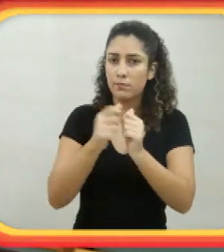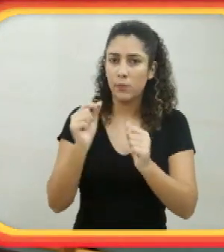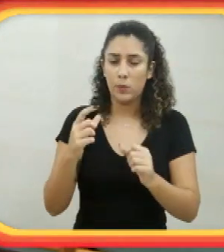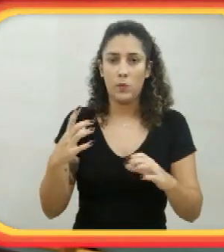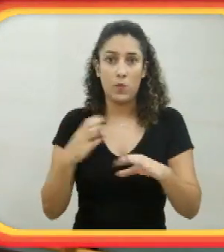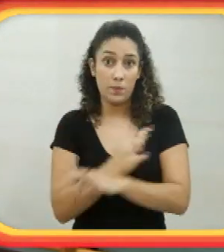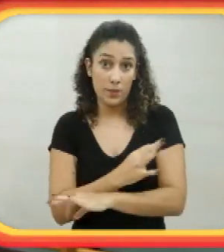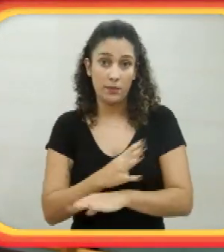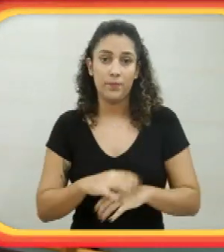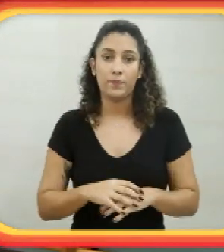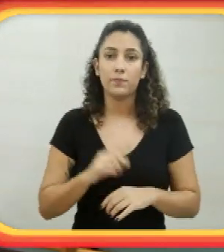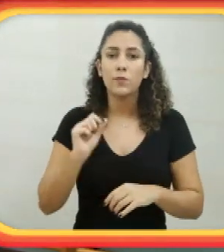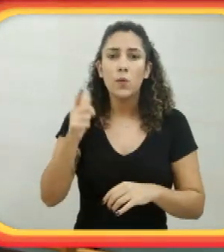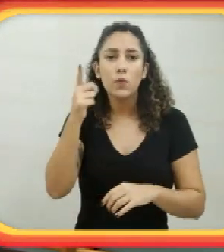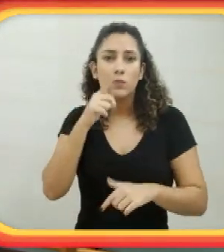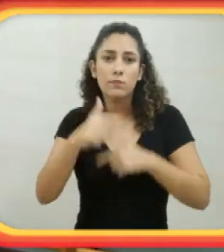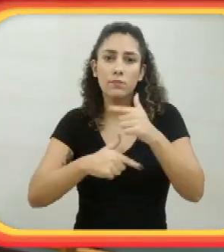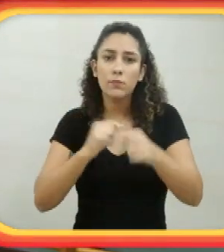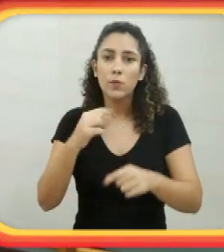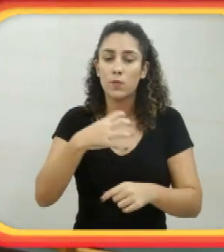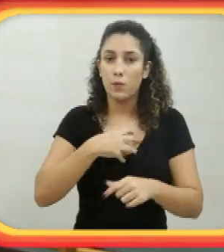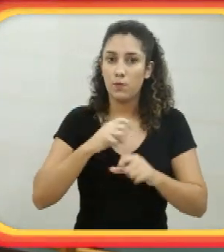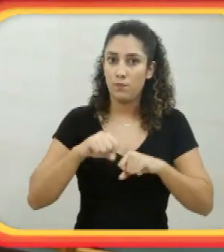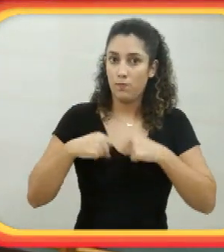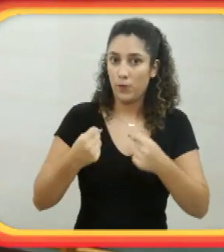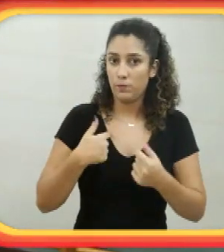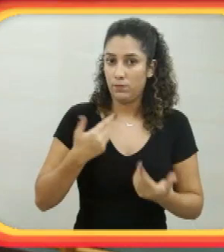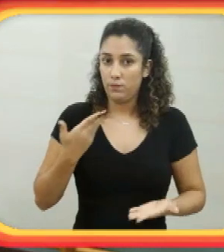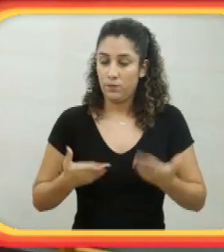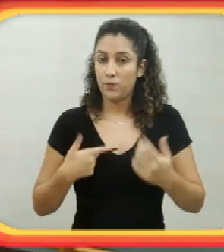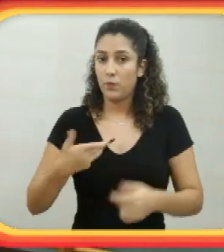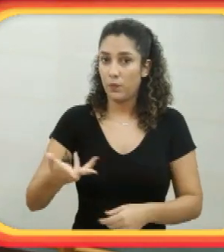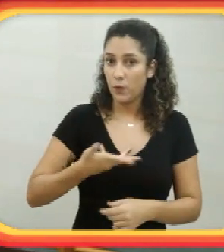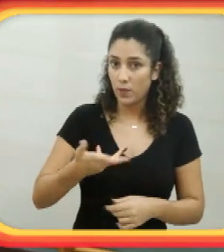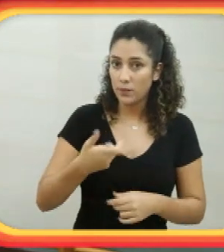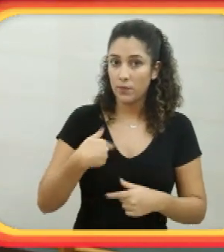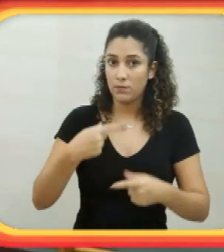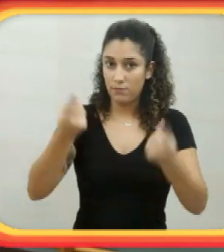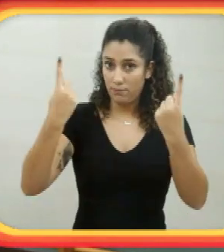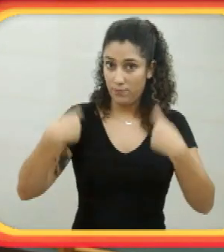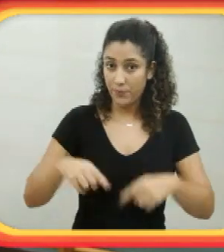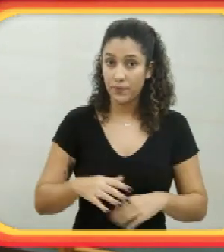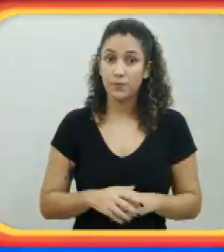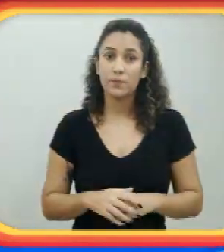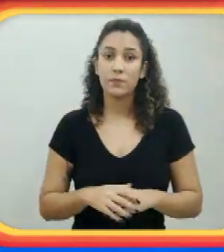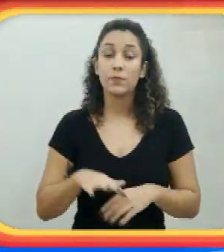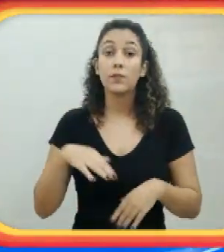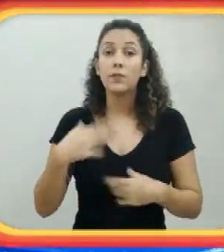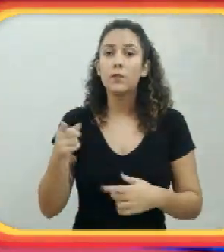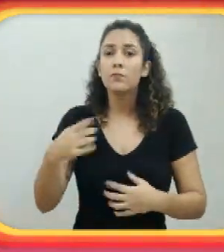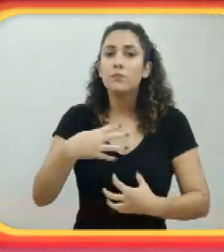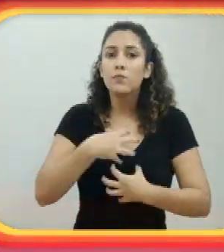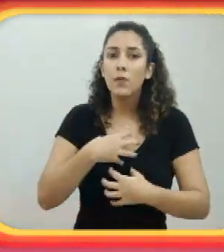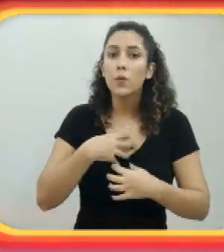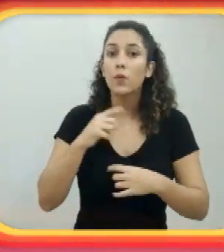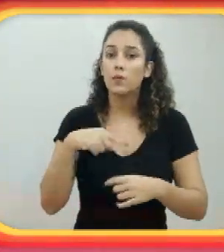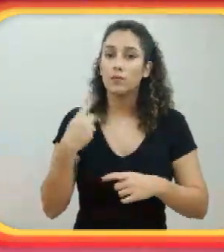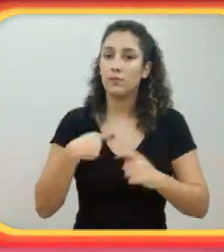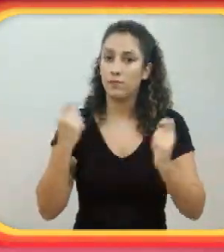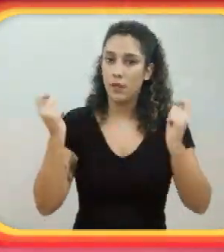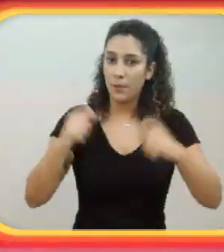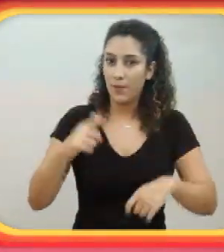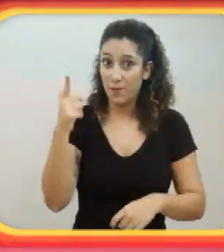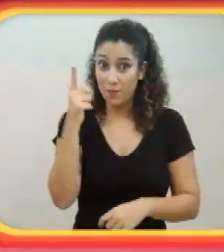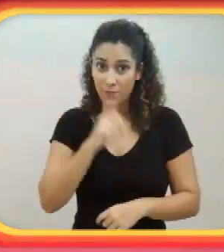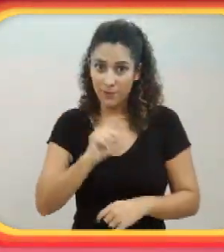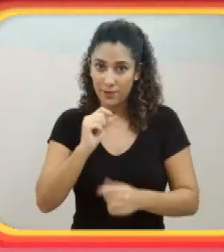você consegue trabalhar de forma lúdica. Força, flexibilidade, velocidade e agilidade. Talvez por conta da nossa formação,